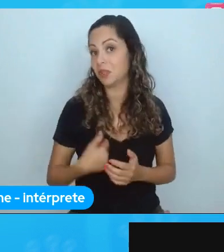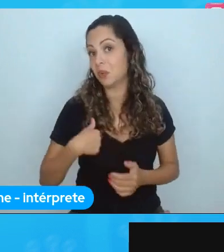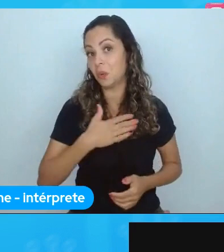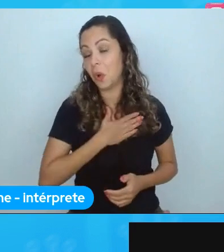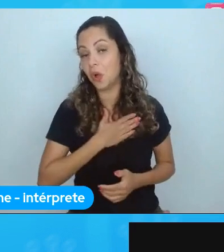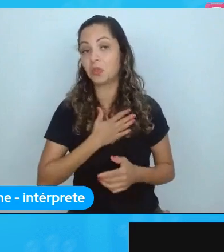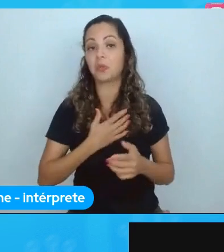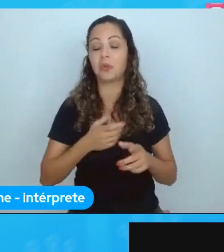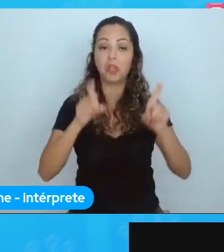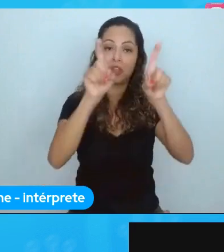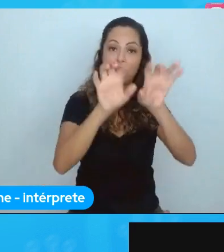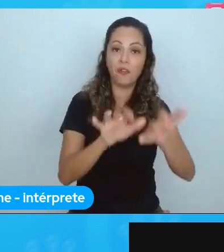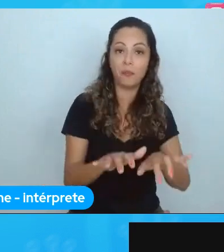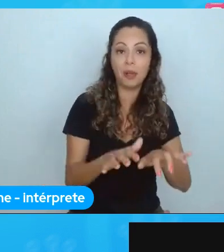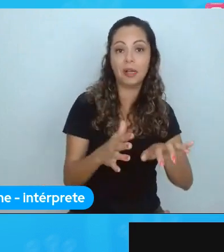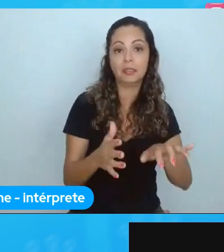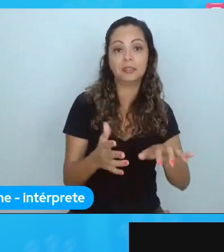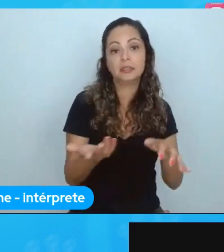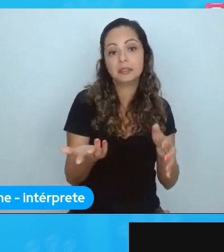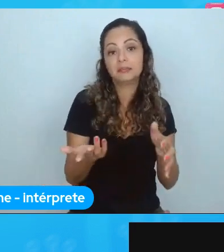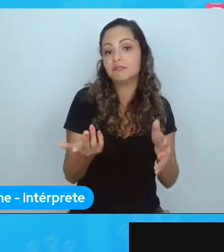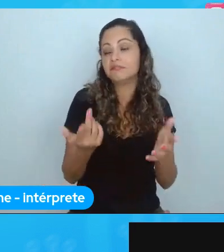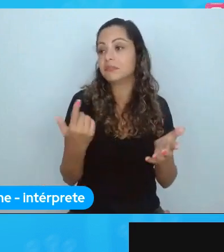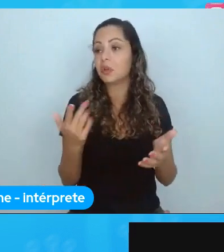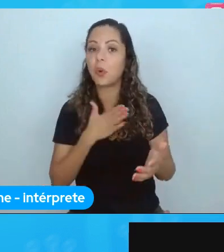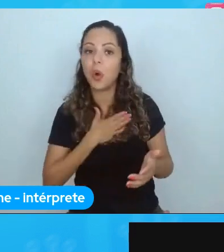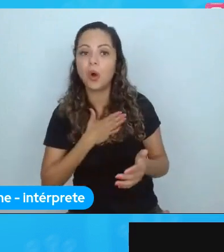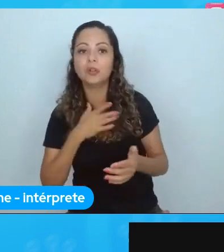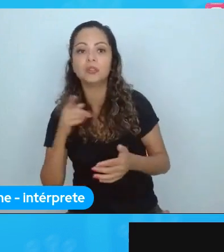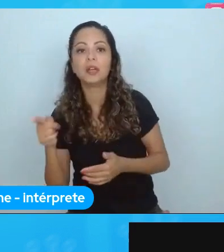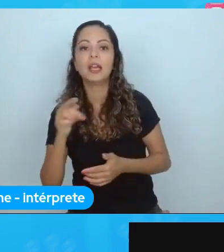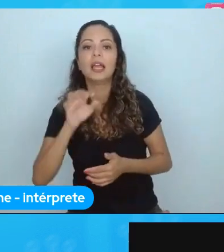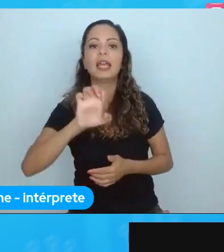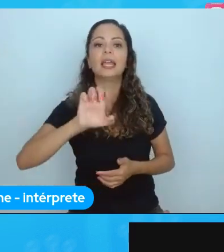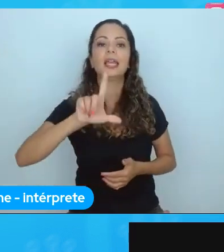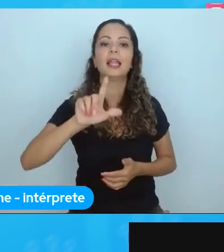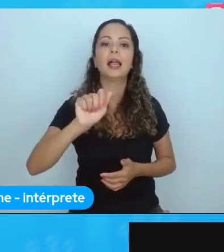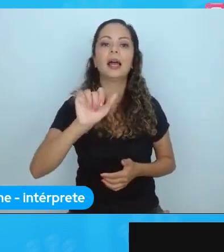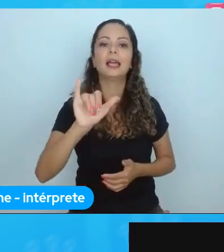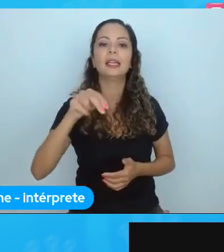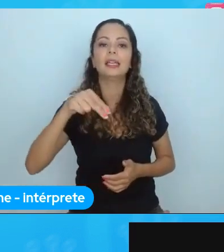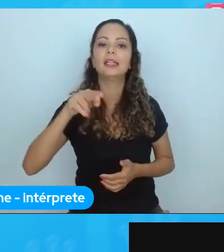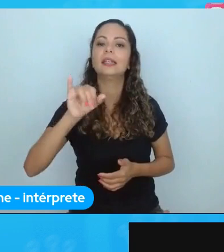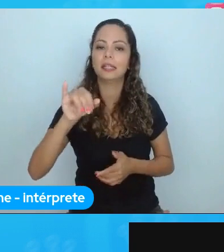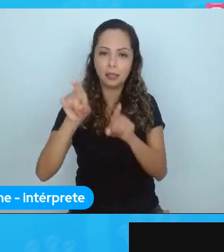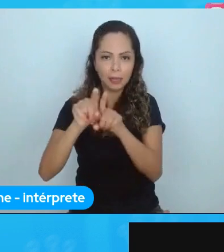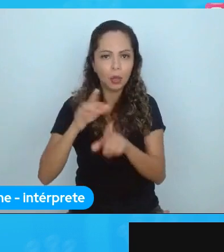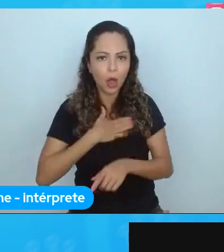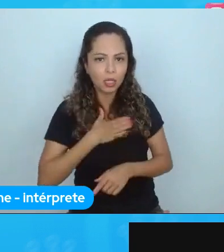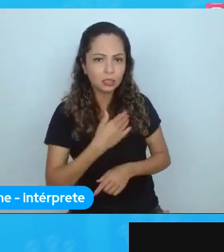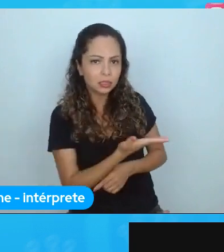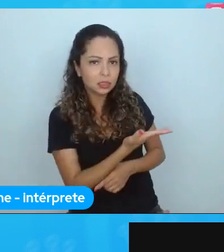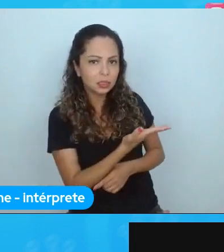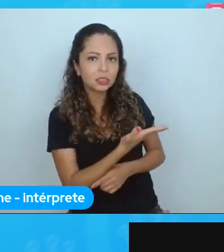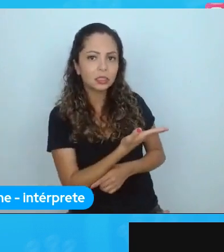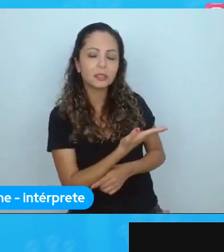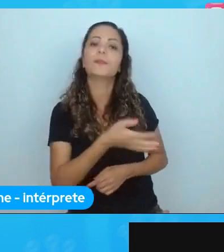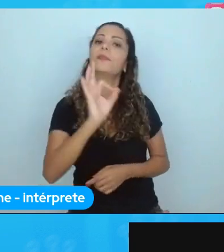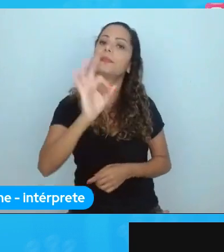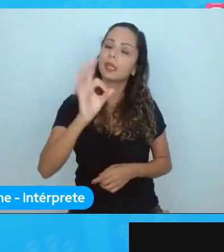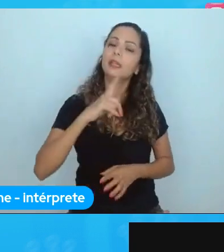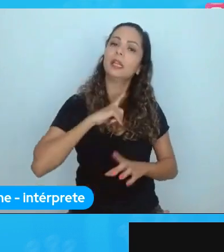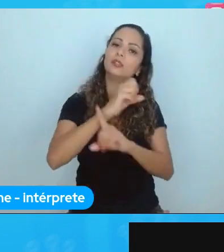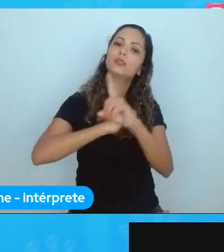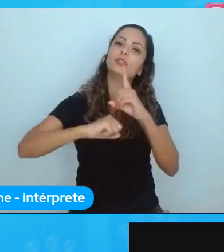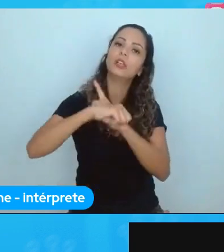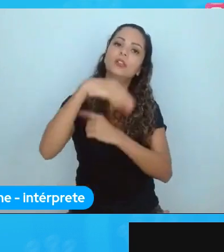e a Elaine gosta também, né? Eu acho. Isso. a gente tem, existe uma sociedade brasileira de informática e saúde, né? Eles